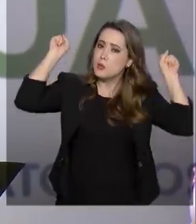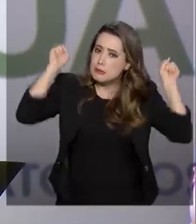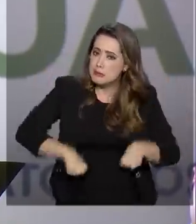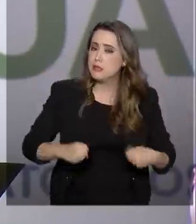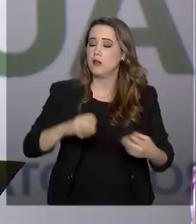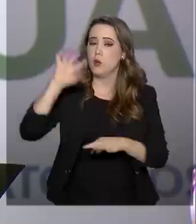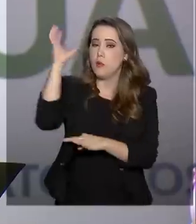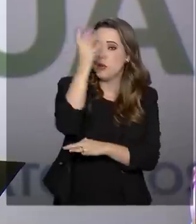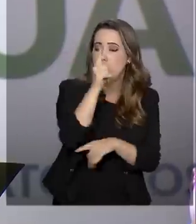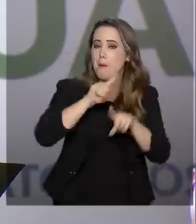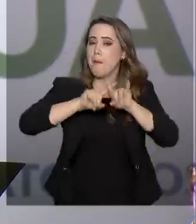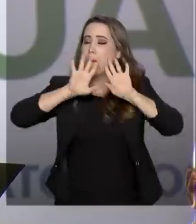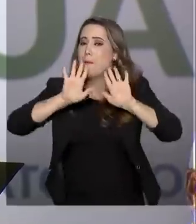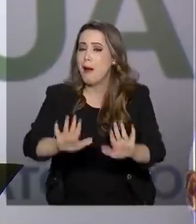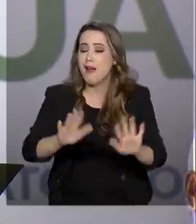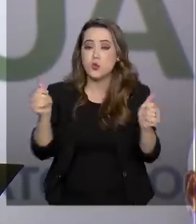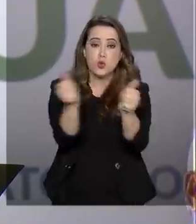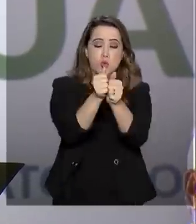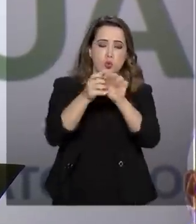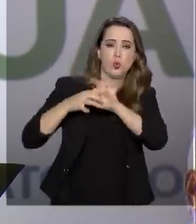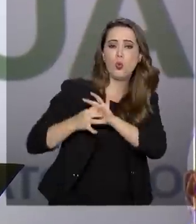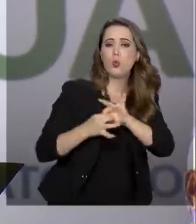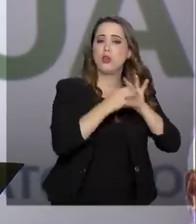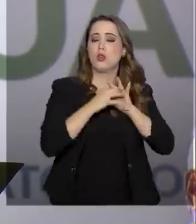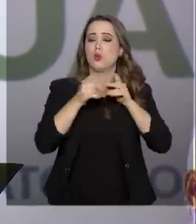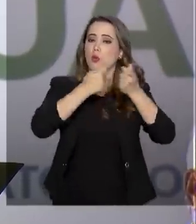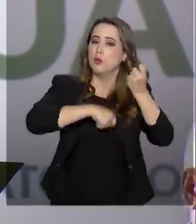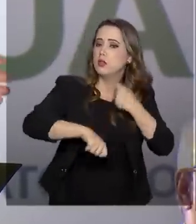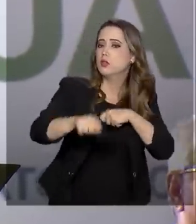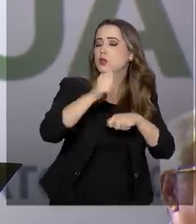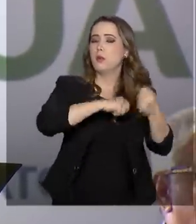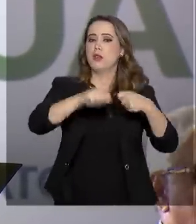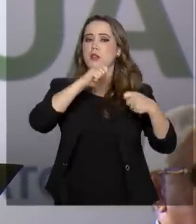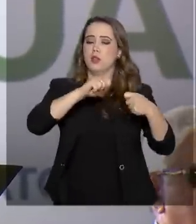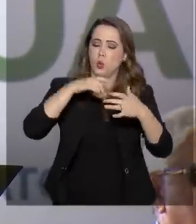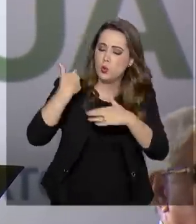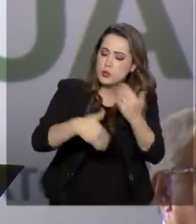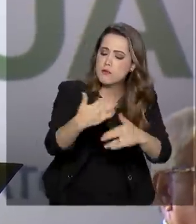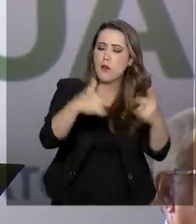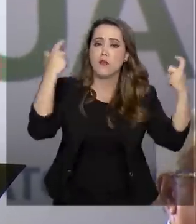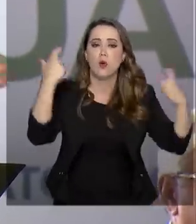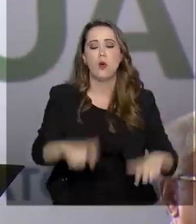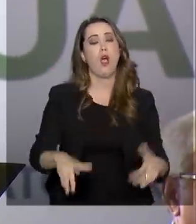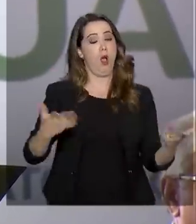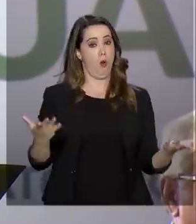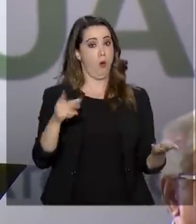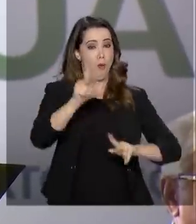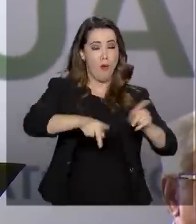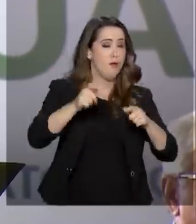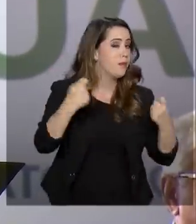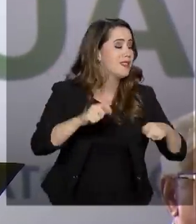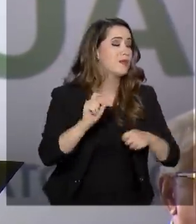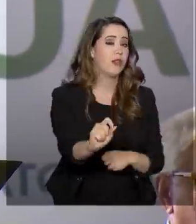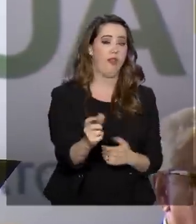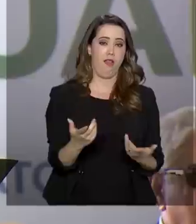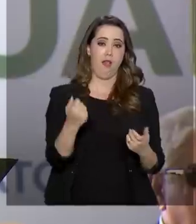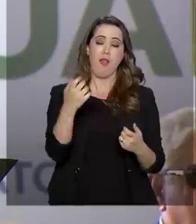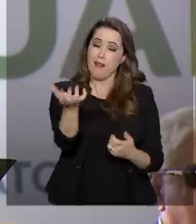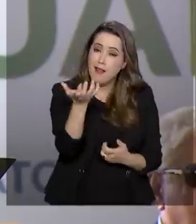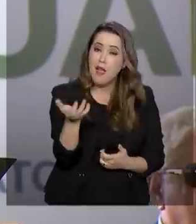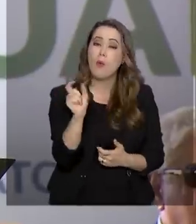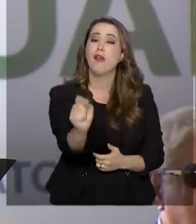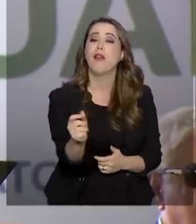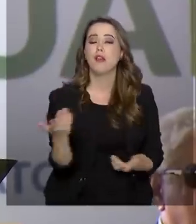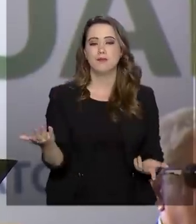perfeitamente casados com a economia, com o que se desenvolve nessa região, com o que o povo precisa e o o povo quer.